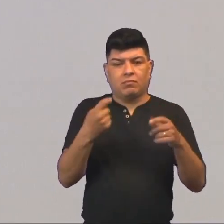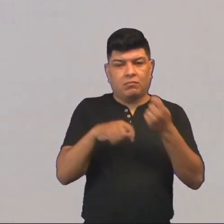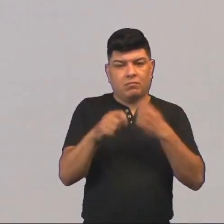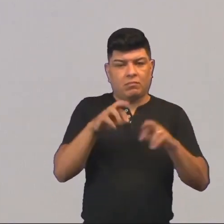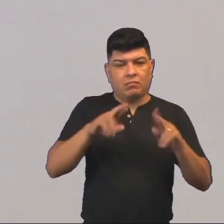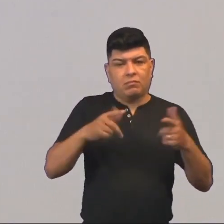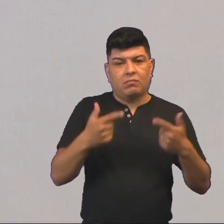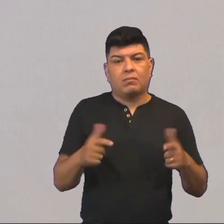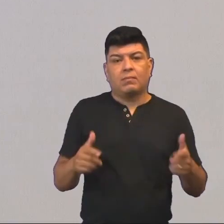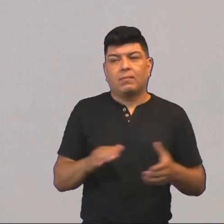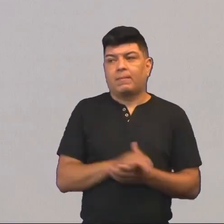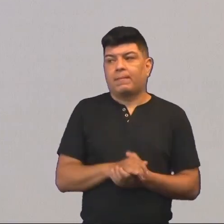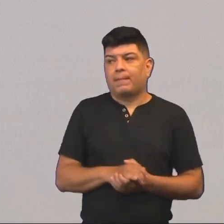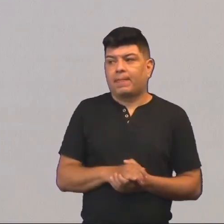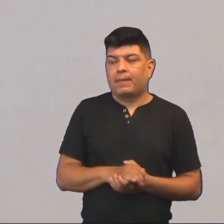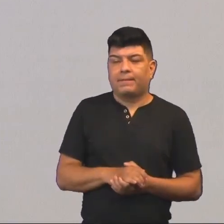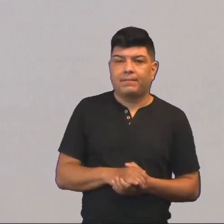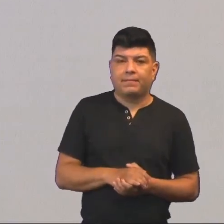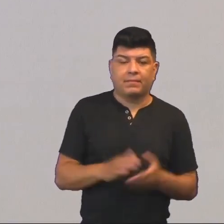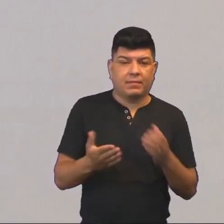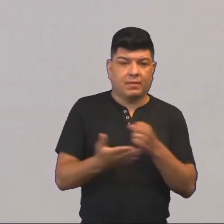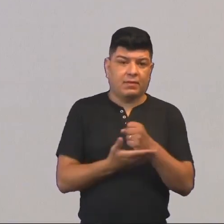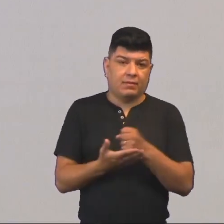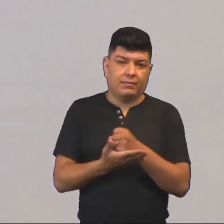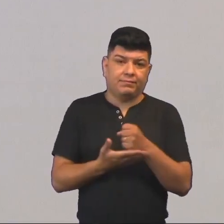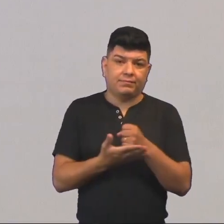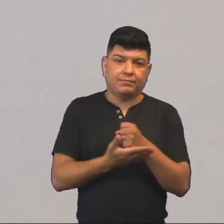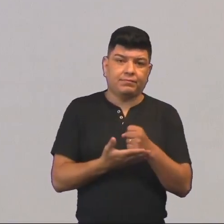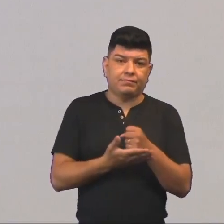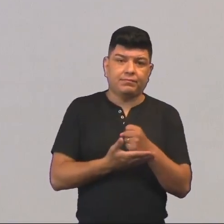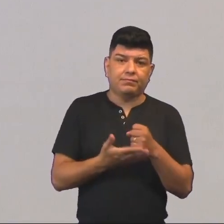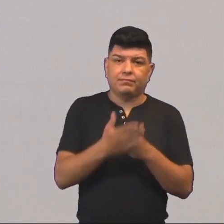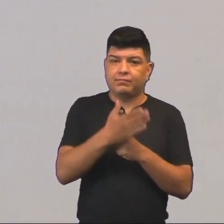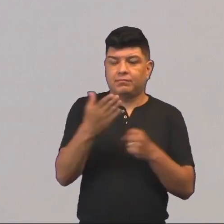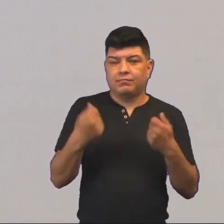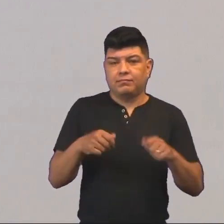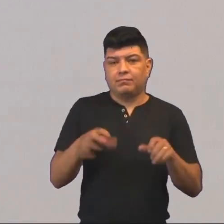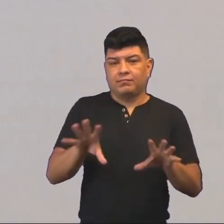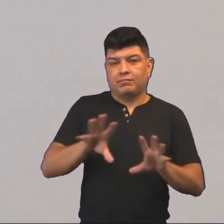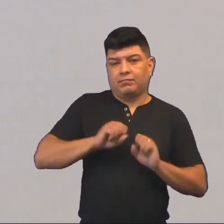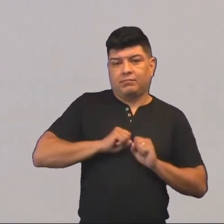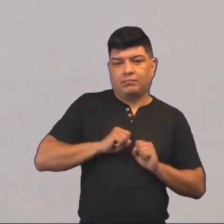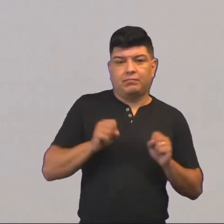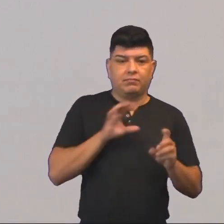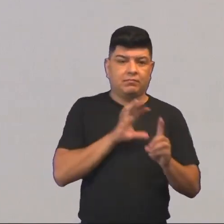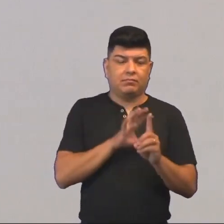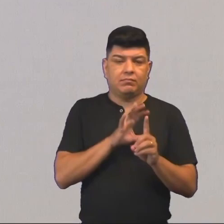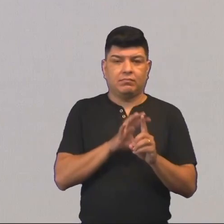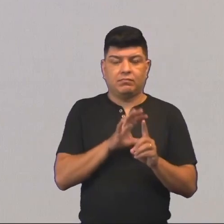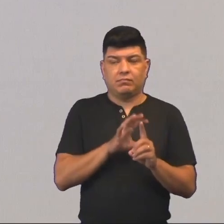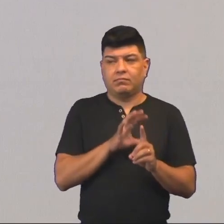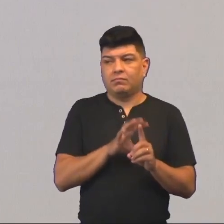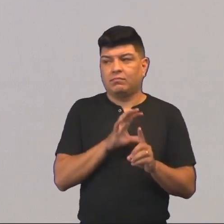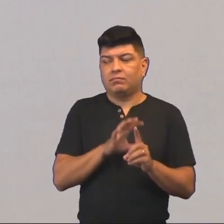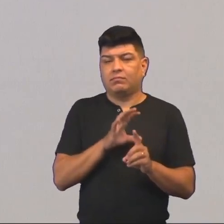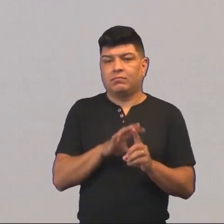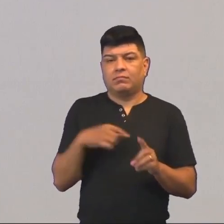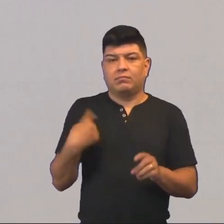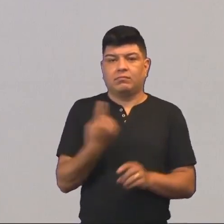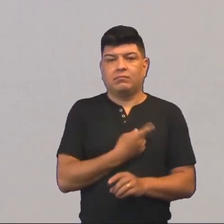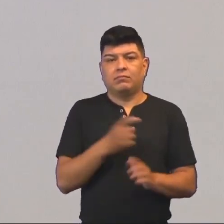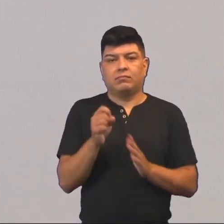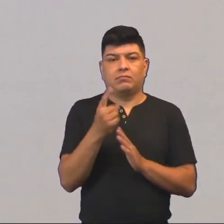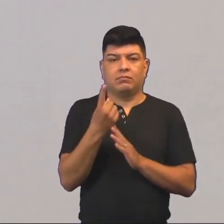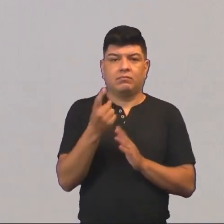econômicas. Então, basicamente, é isso que vocês precisam absorver dessas influências aí no